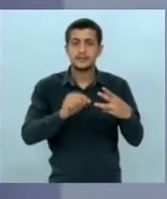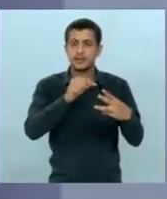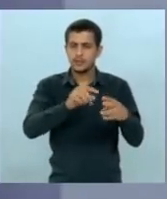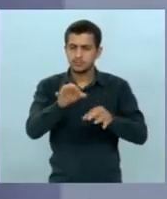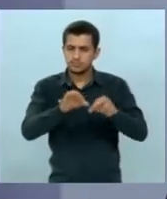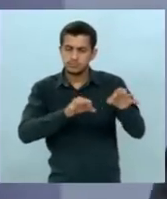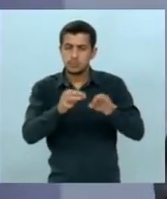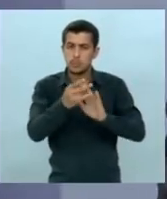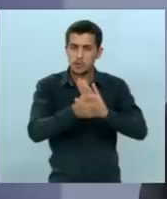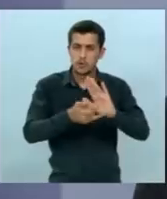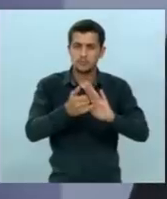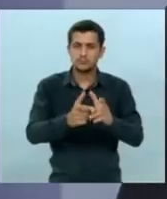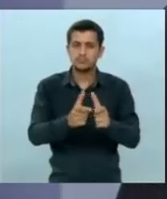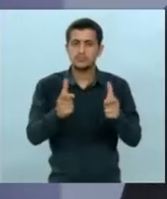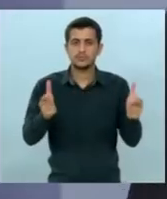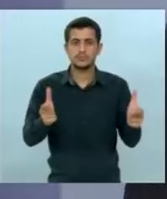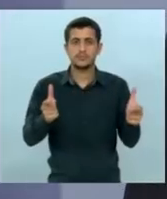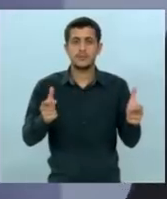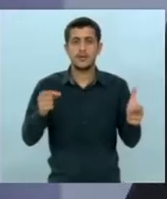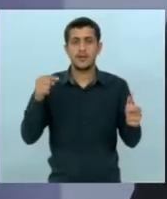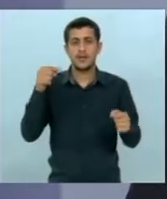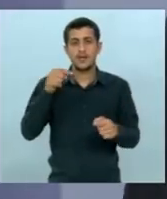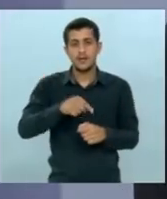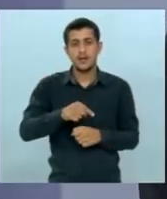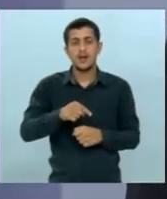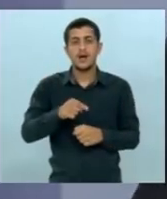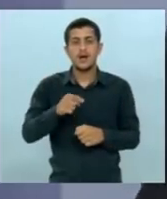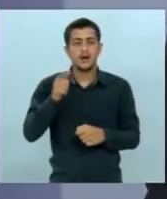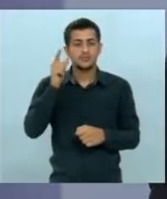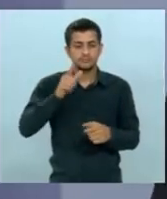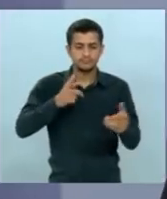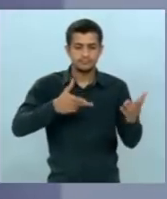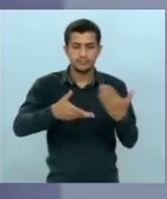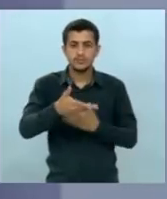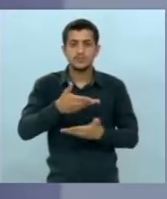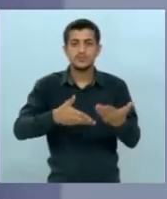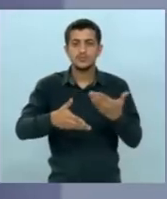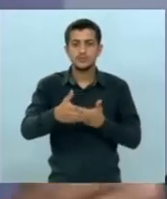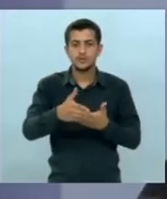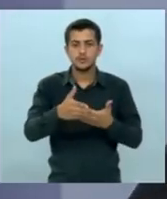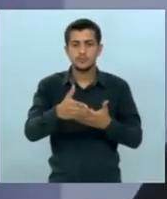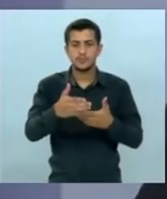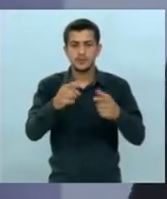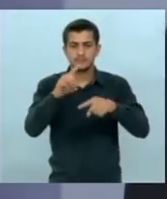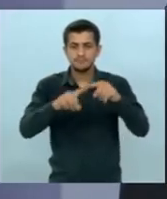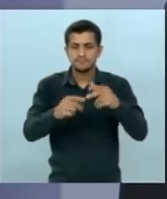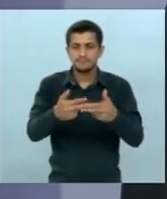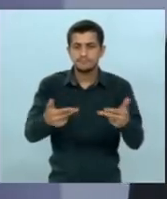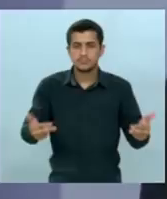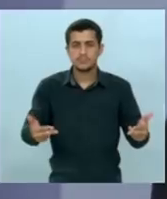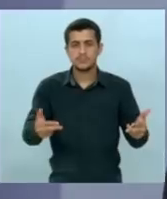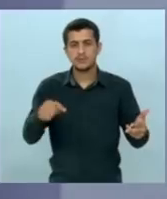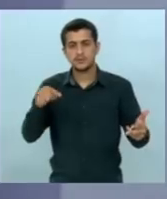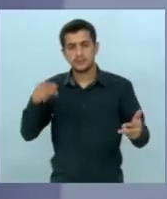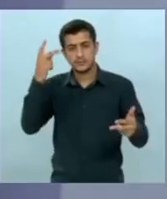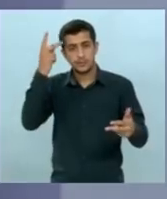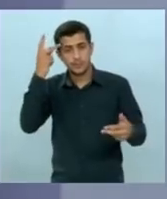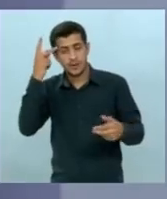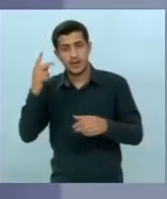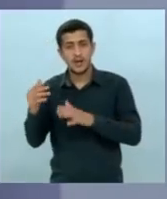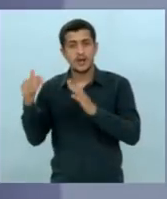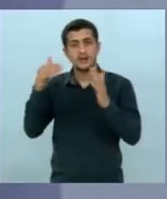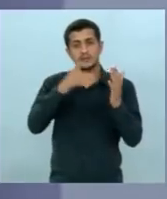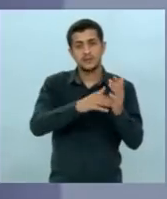Sul hoje ela vai propiciar nós termos a circulação de mercadorias do Porto de Santos aos portos do Oceano Pacífico a